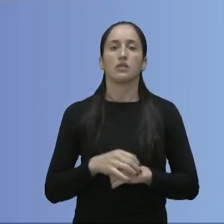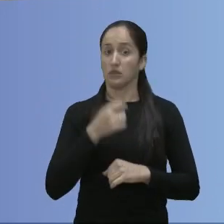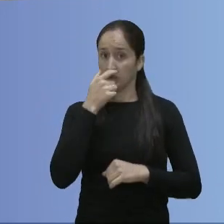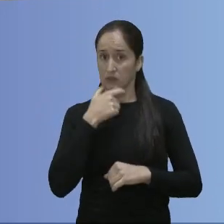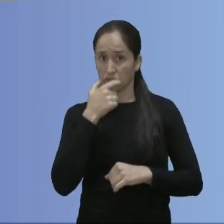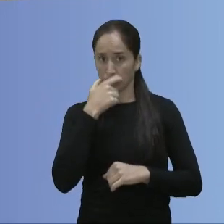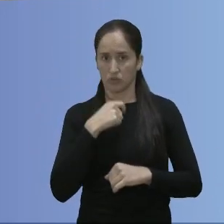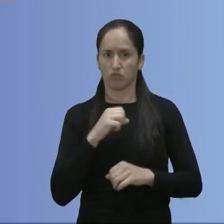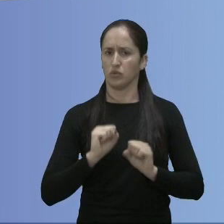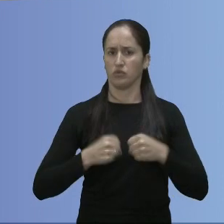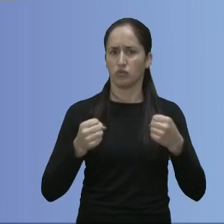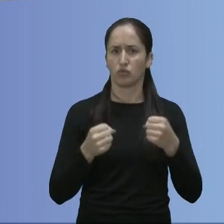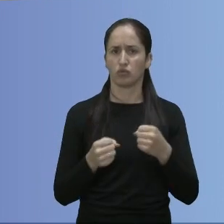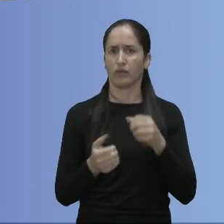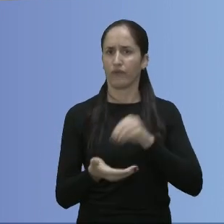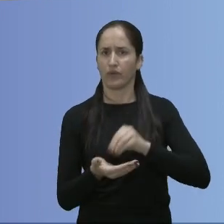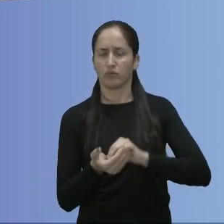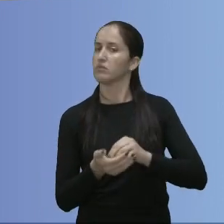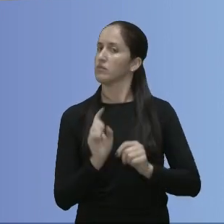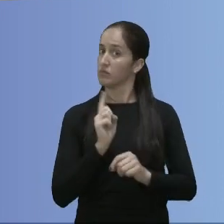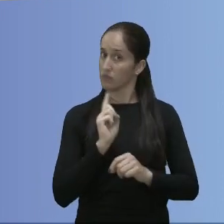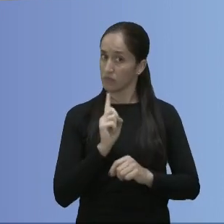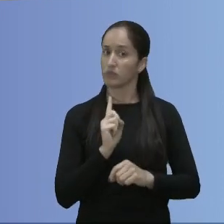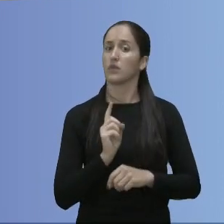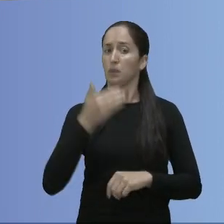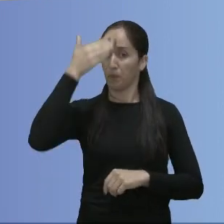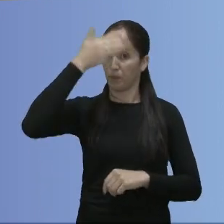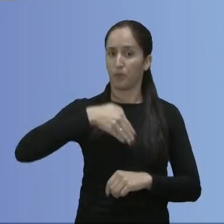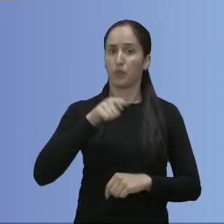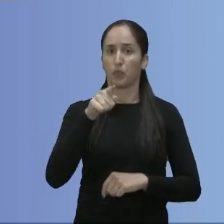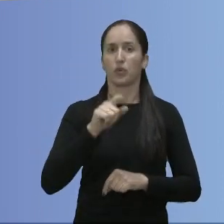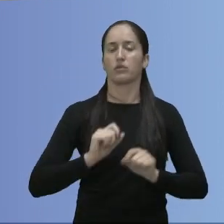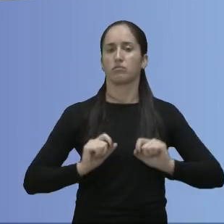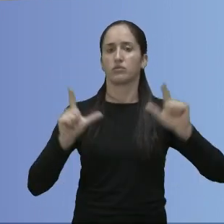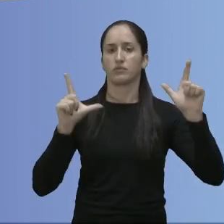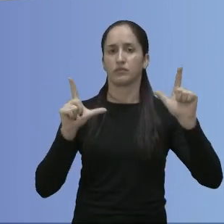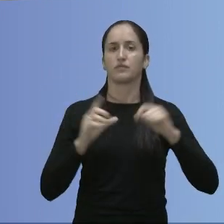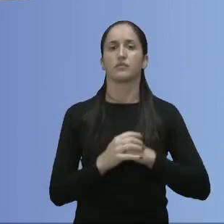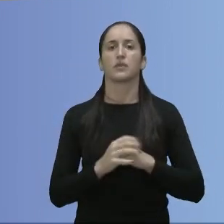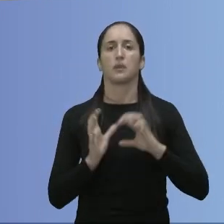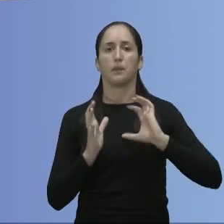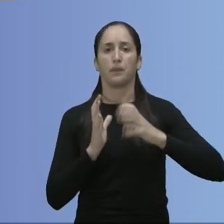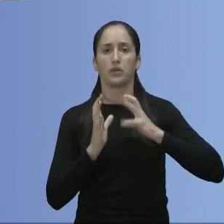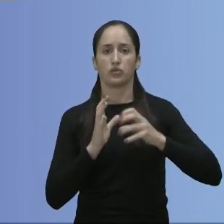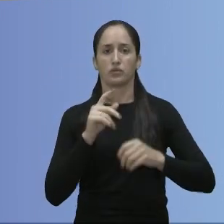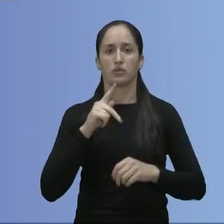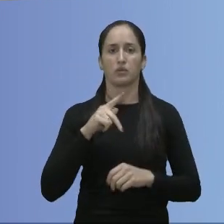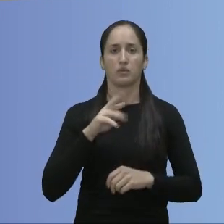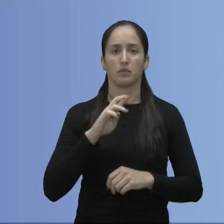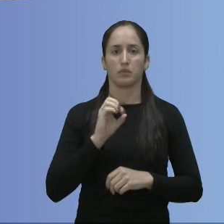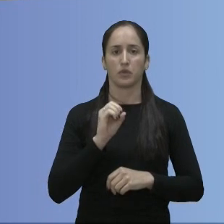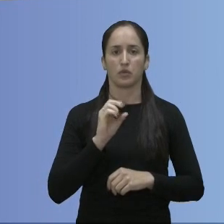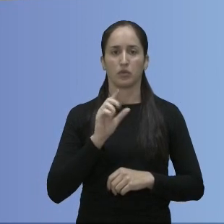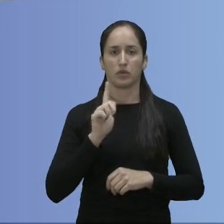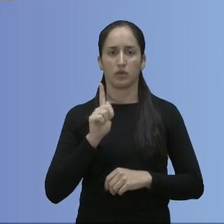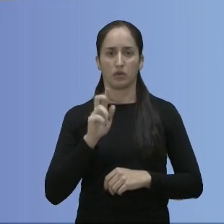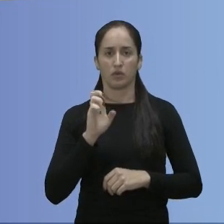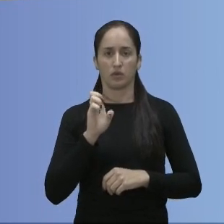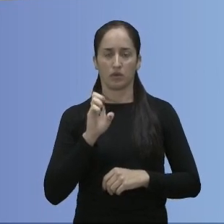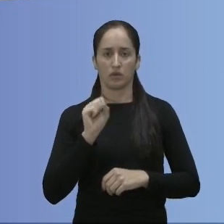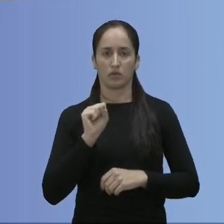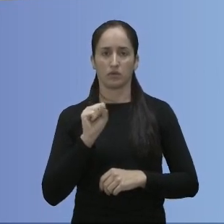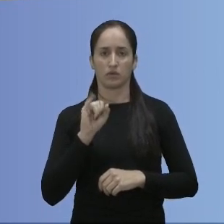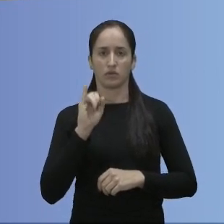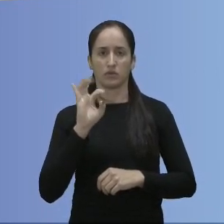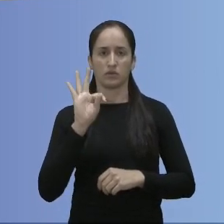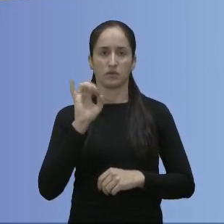provado que o deputado do Partido Progressistas destinou recursos para a cidade de Taubaté. Então recado aí para o prefeito para